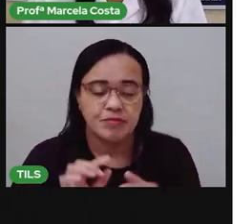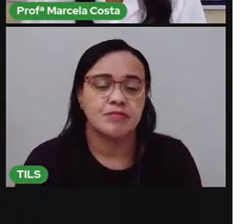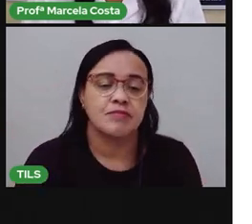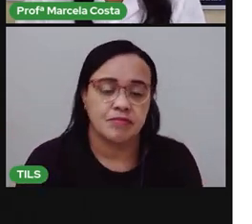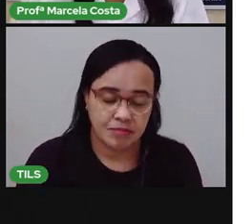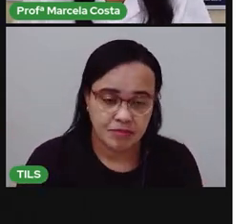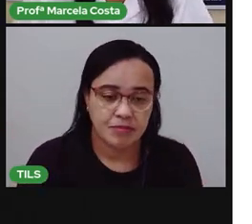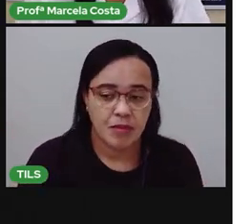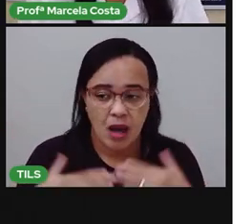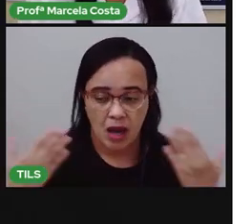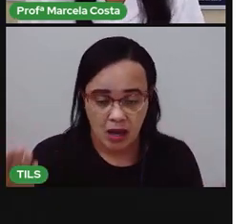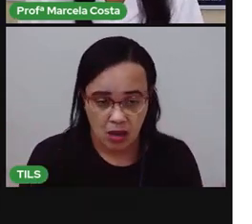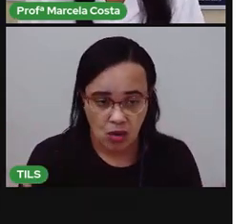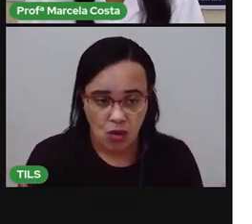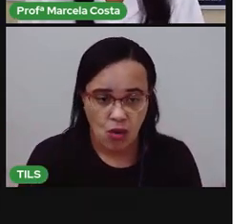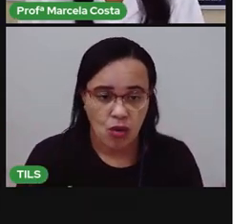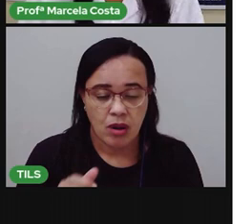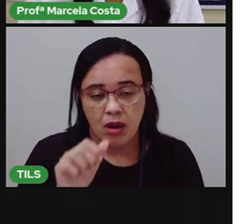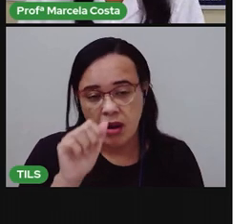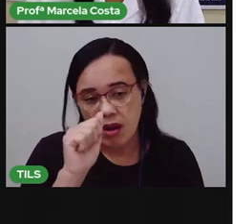Então, açúcar. Ó.